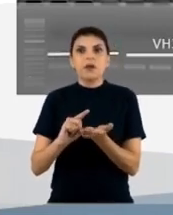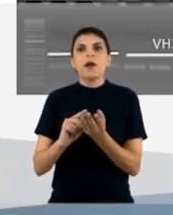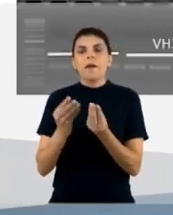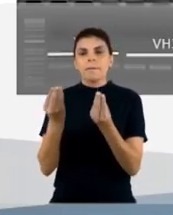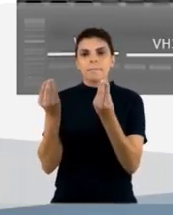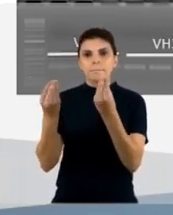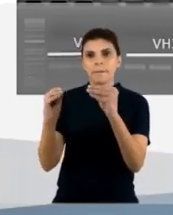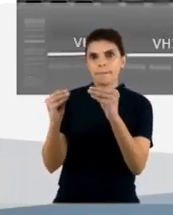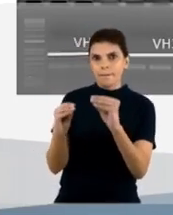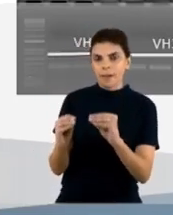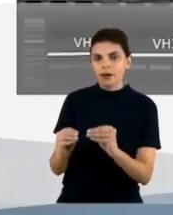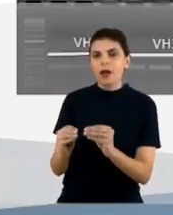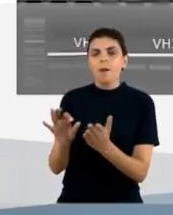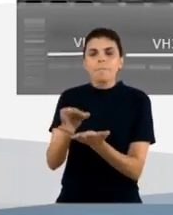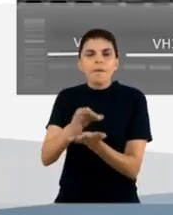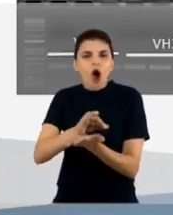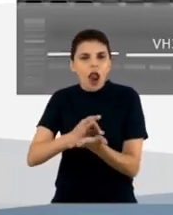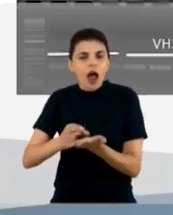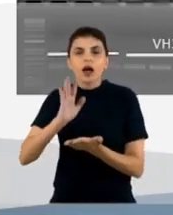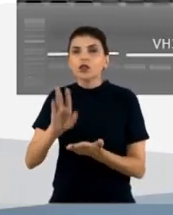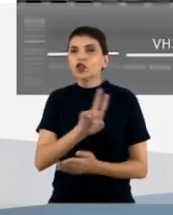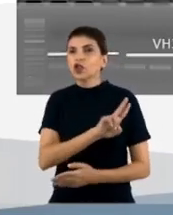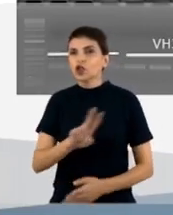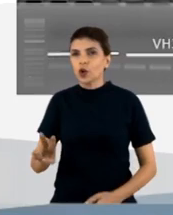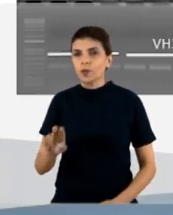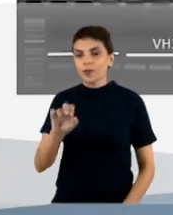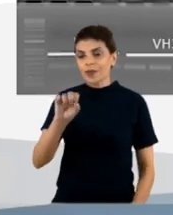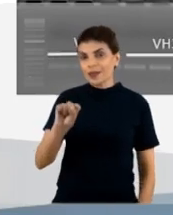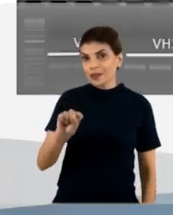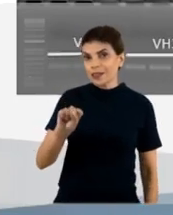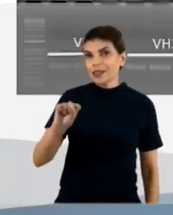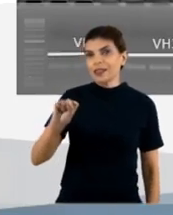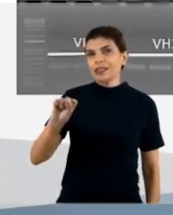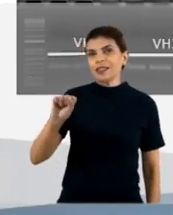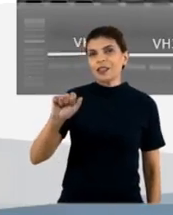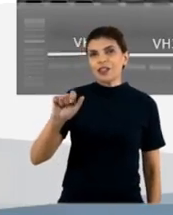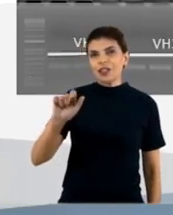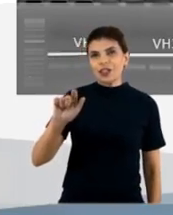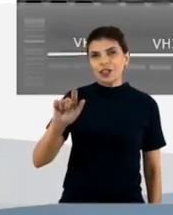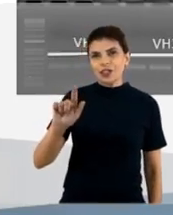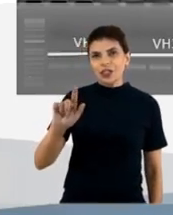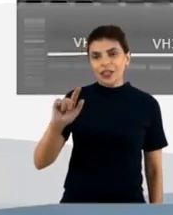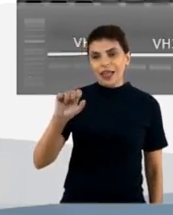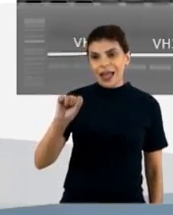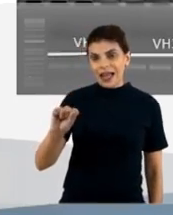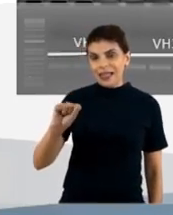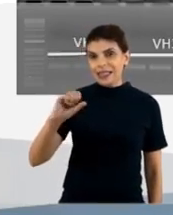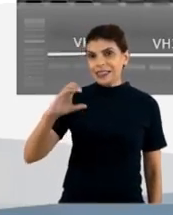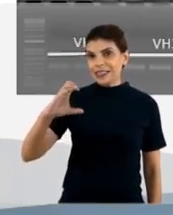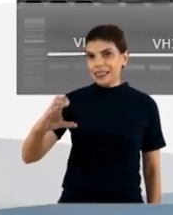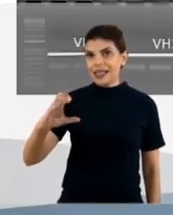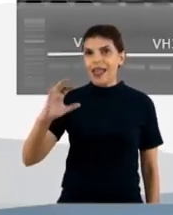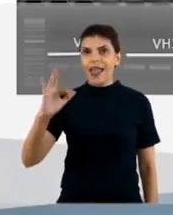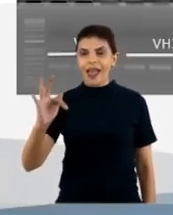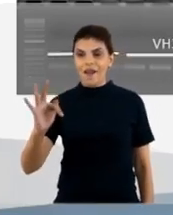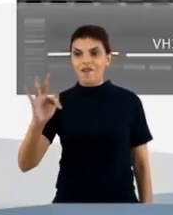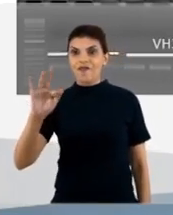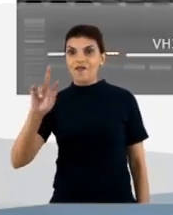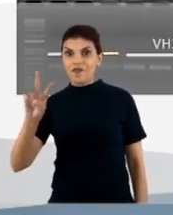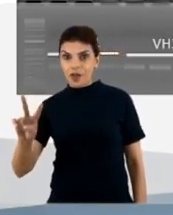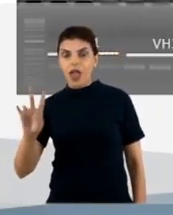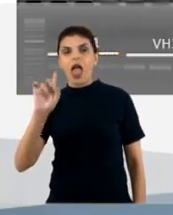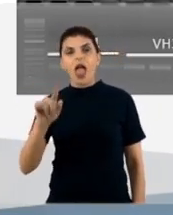montados em moléculas que a gente chama de single chain, que são esses SCFVs, que são